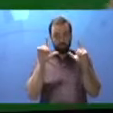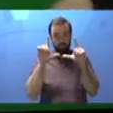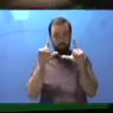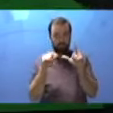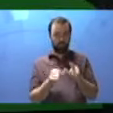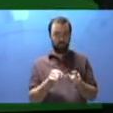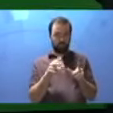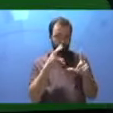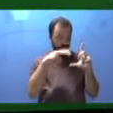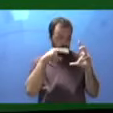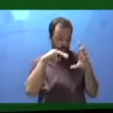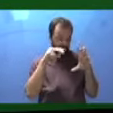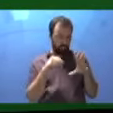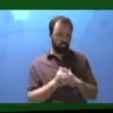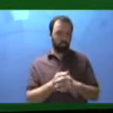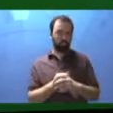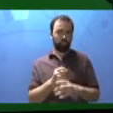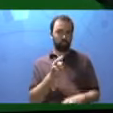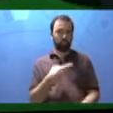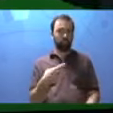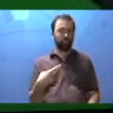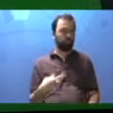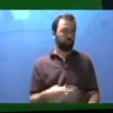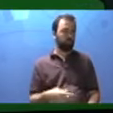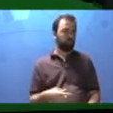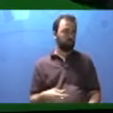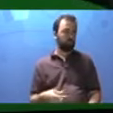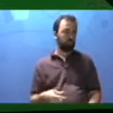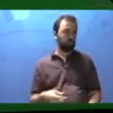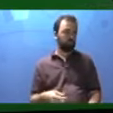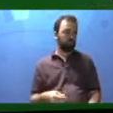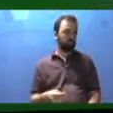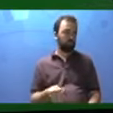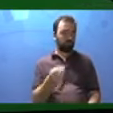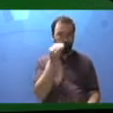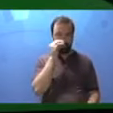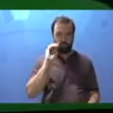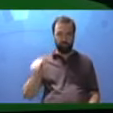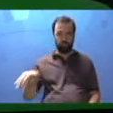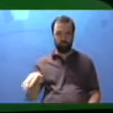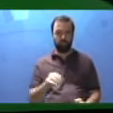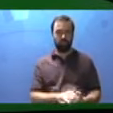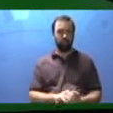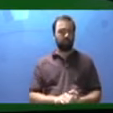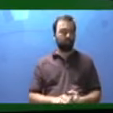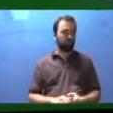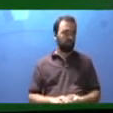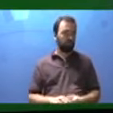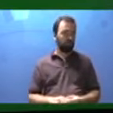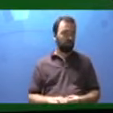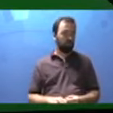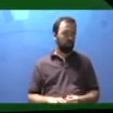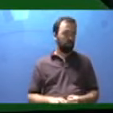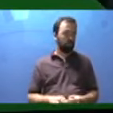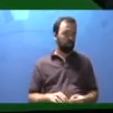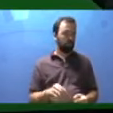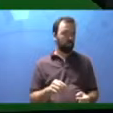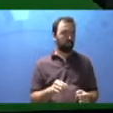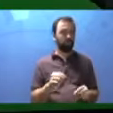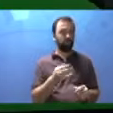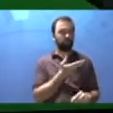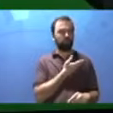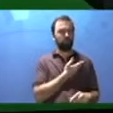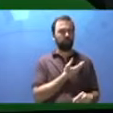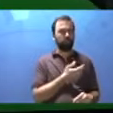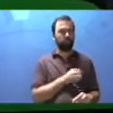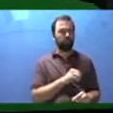imagem. Presta atenção lá. Aquela primeira, ó. Ele tá jogando no lixo e os amiguinhos estão ajudando